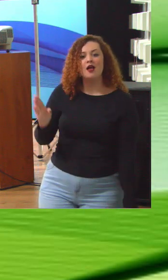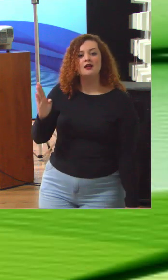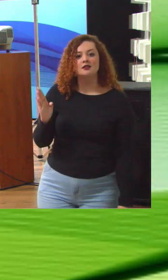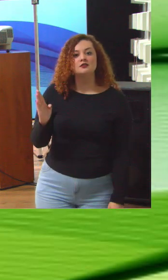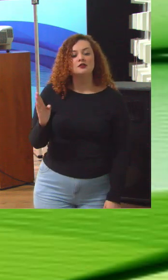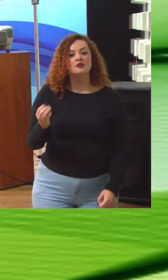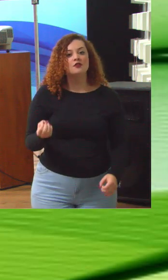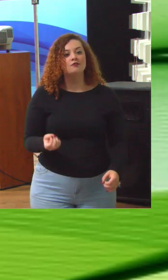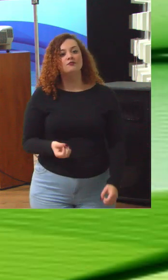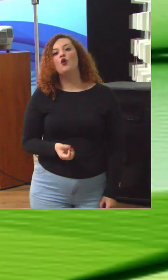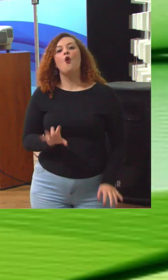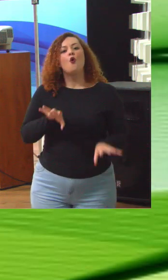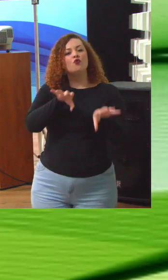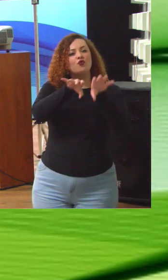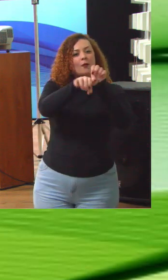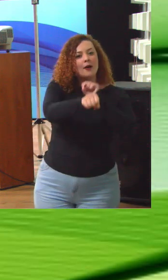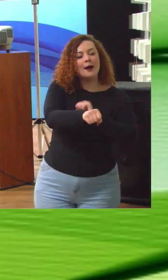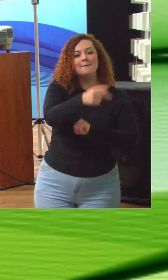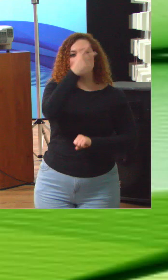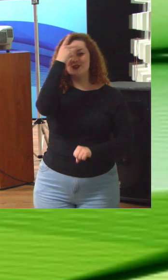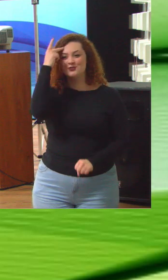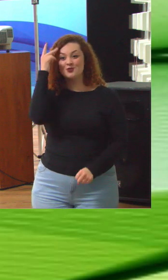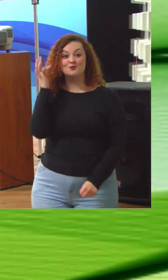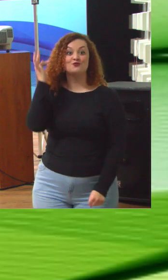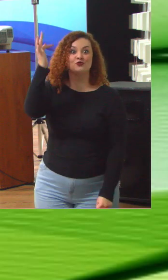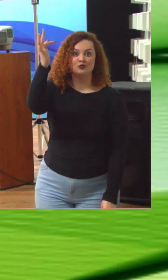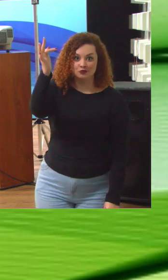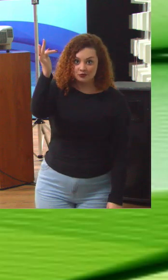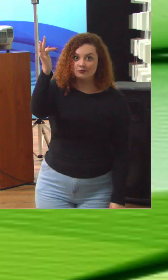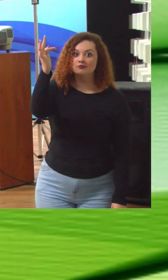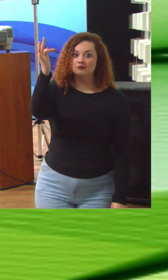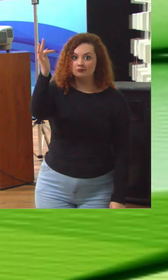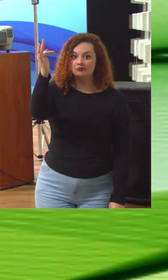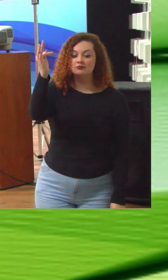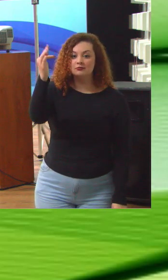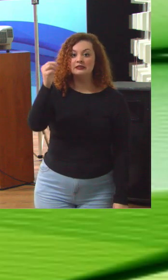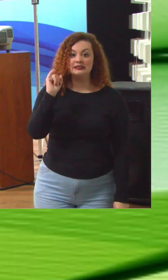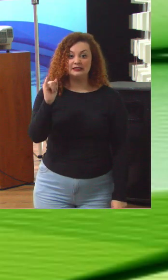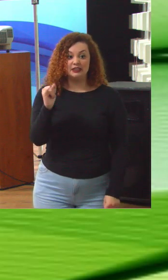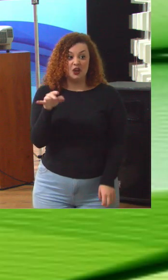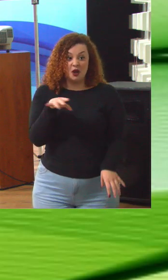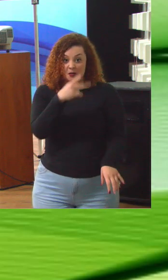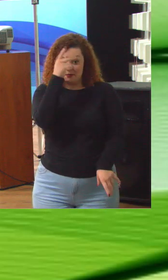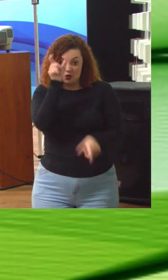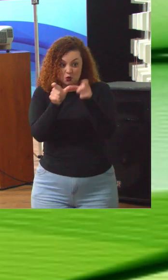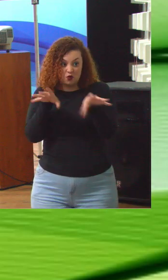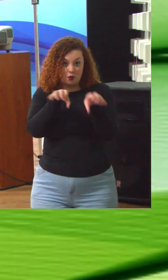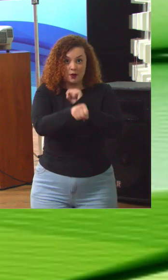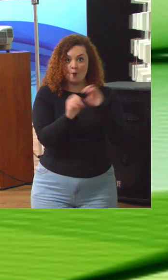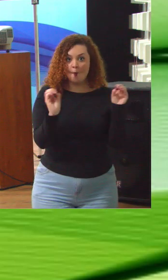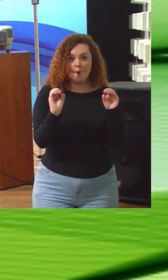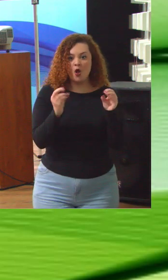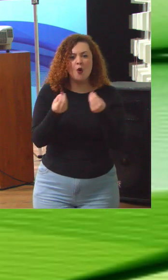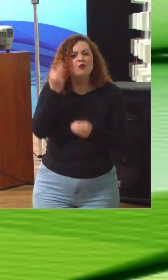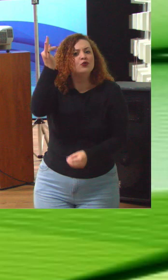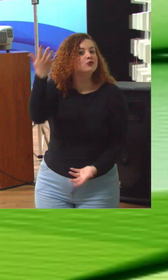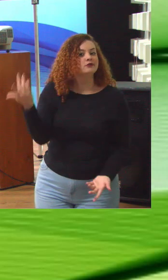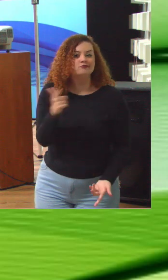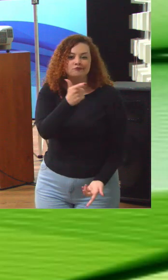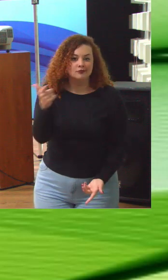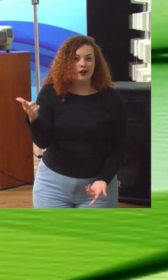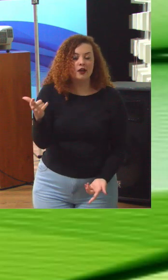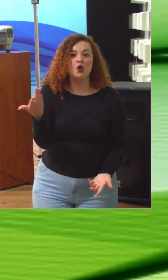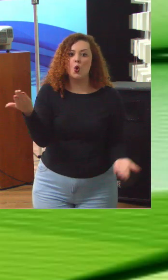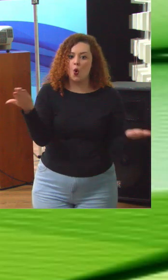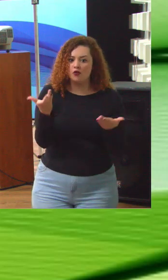Formar pessoas para o nosso futuro. Sem pessoas formadas, nós não teremos futuro. E nós hoje